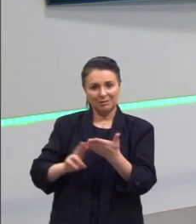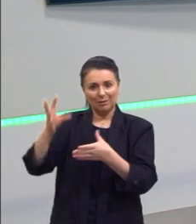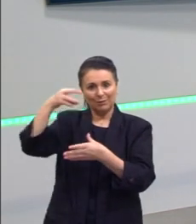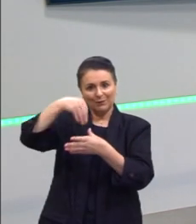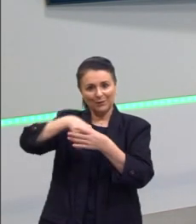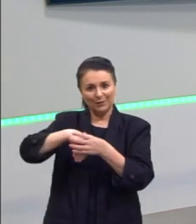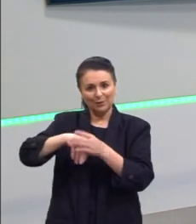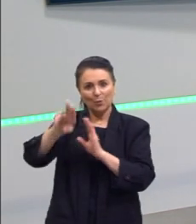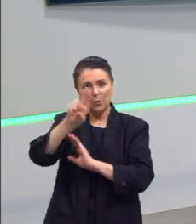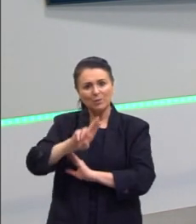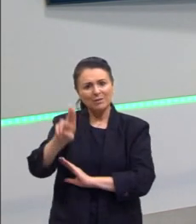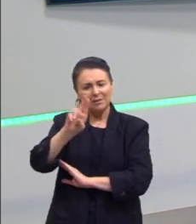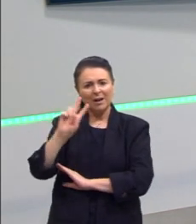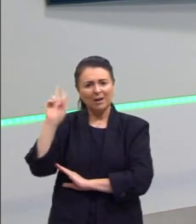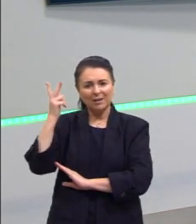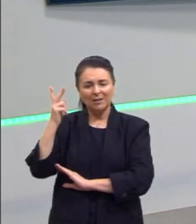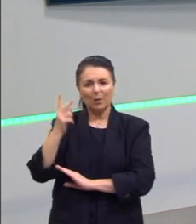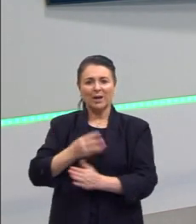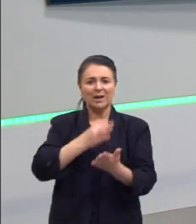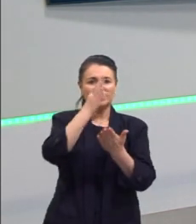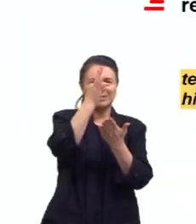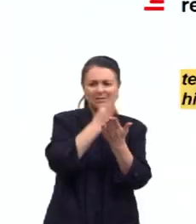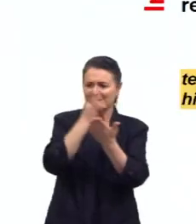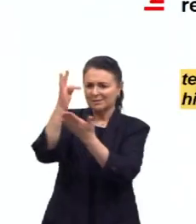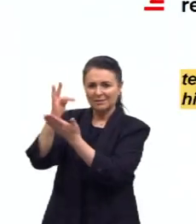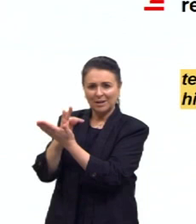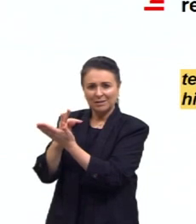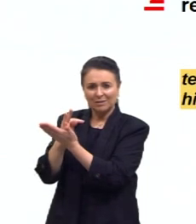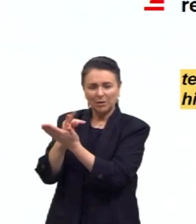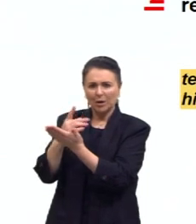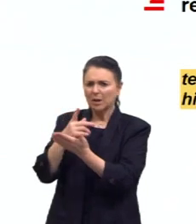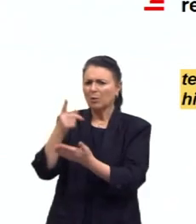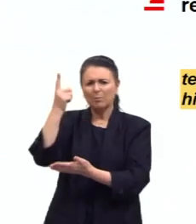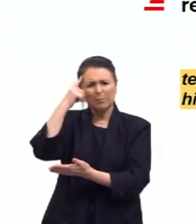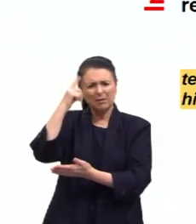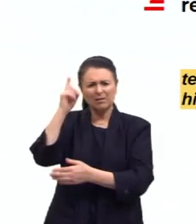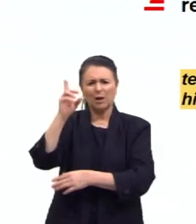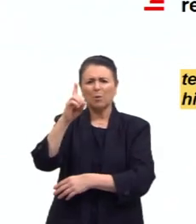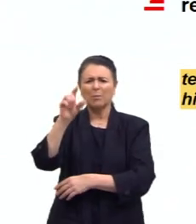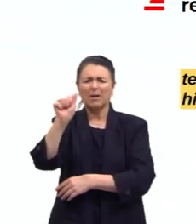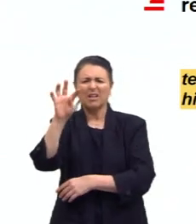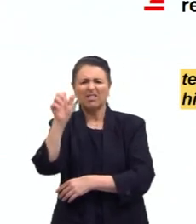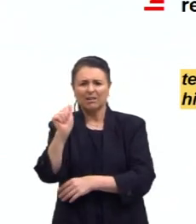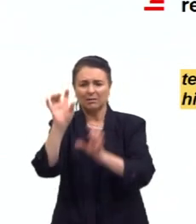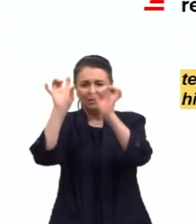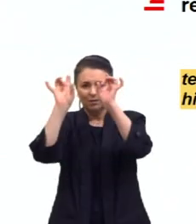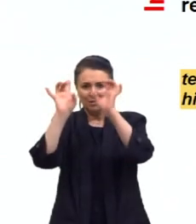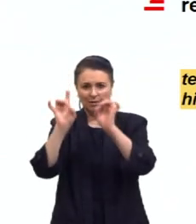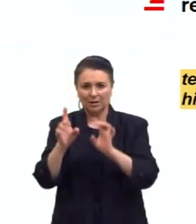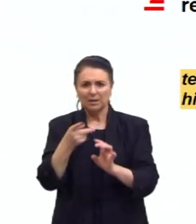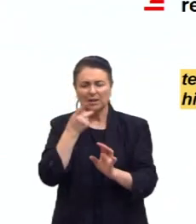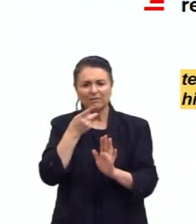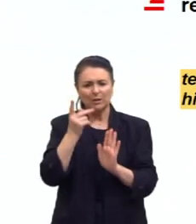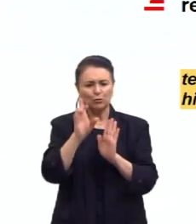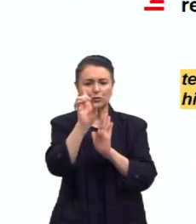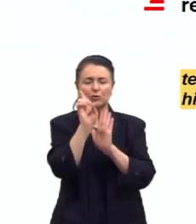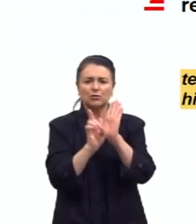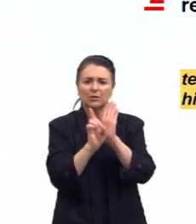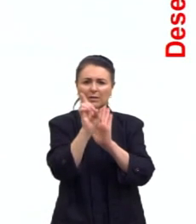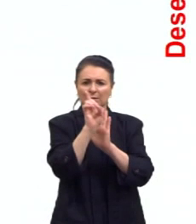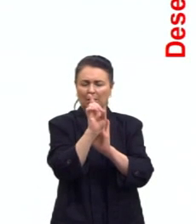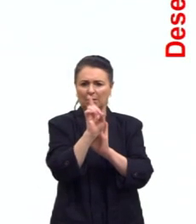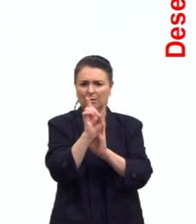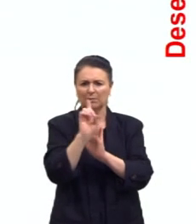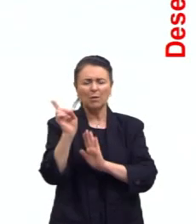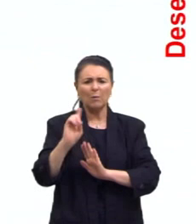usar esses hipertextos sem pensar numa data específica, como aqui na introdução que está falando de década, não está falando sobre